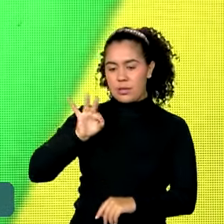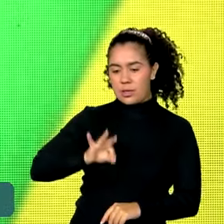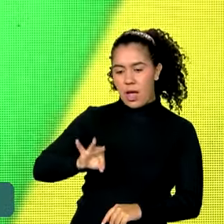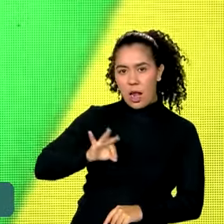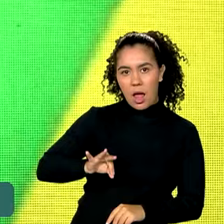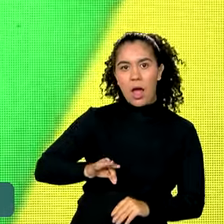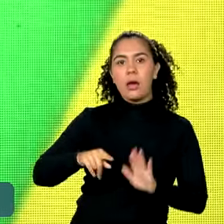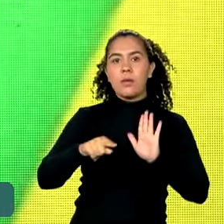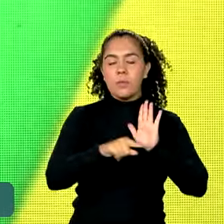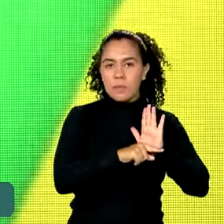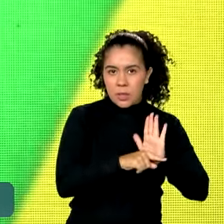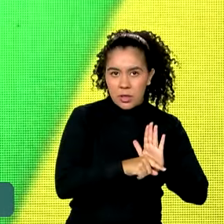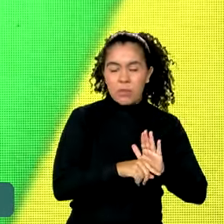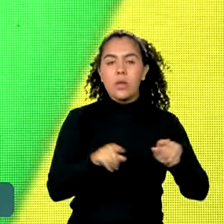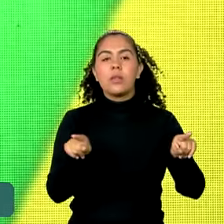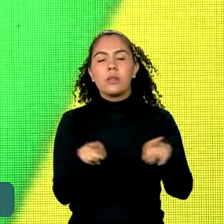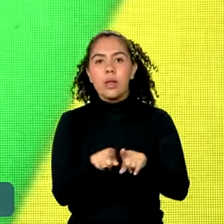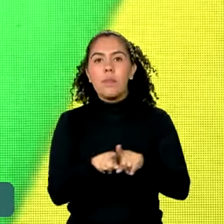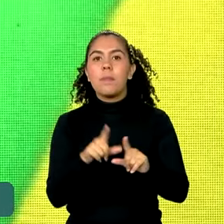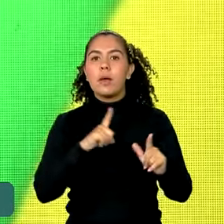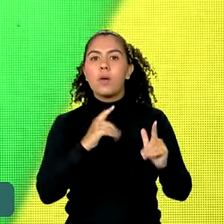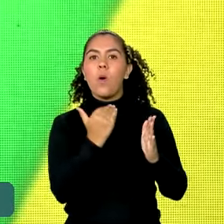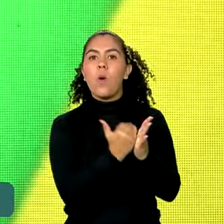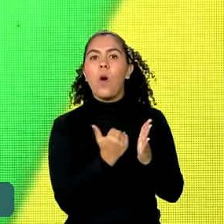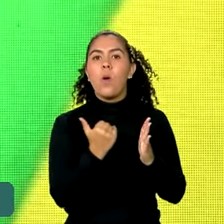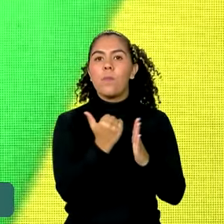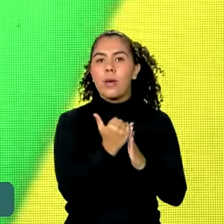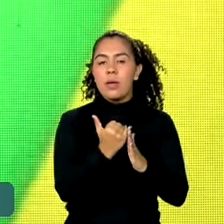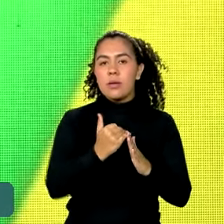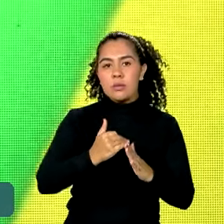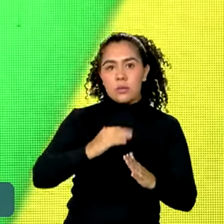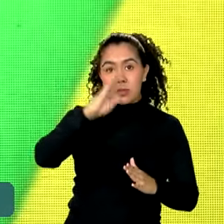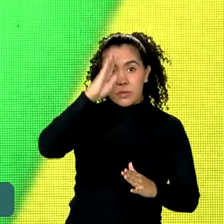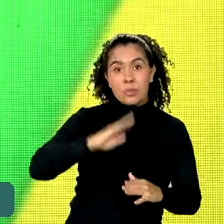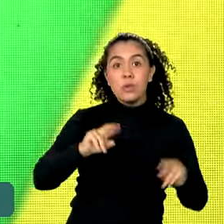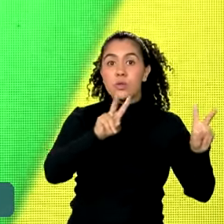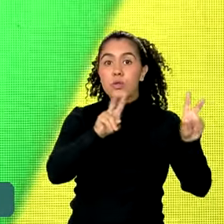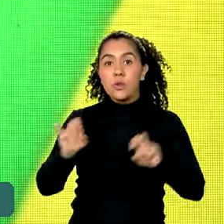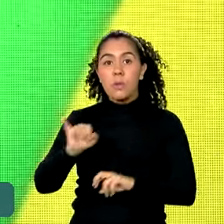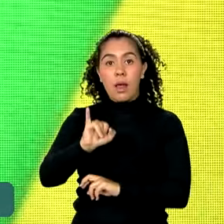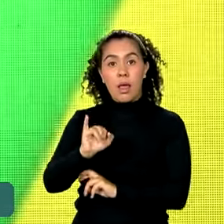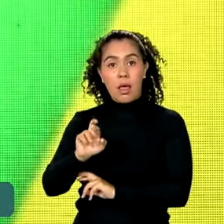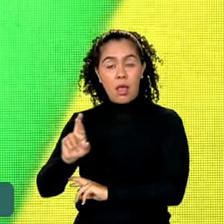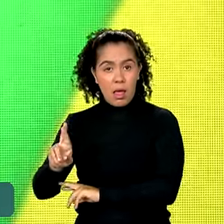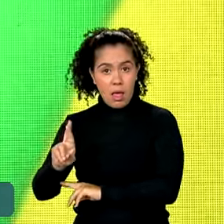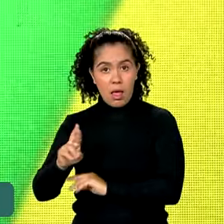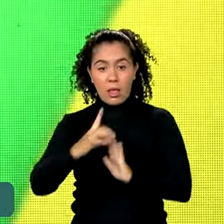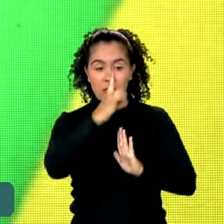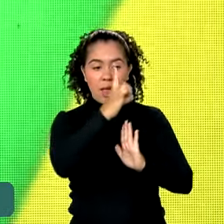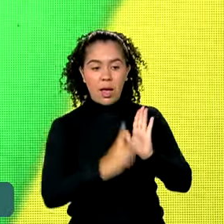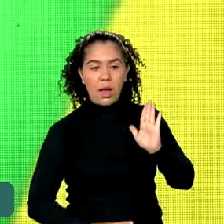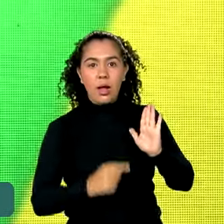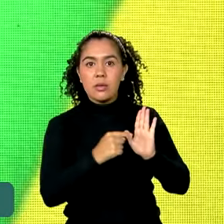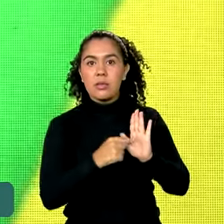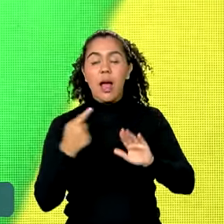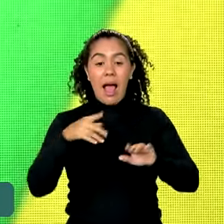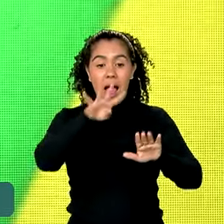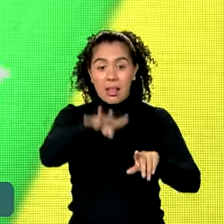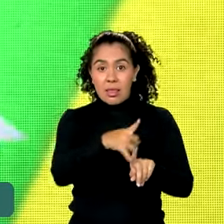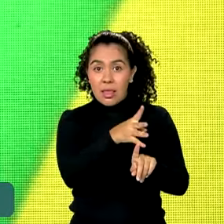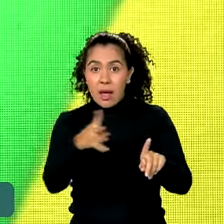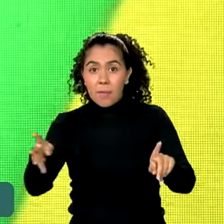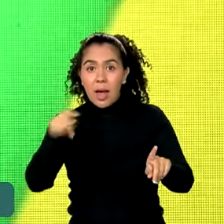inflação mais PIB e com aumento de isenção do imposto de renda, cuja tabela não era reajustada